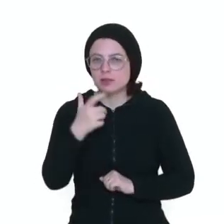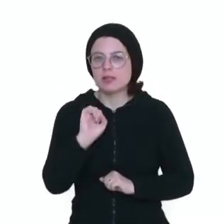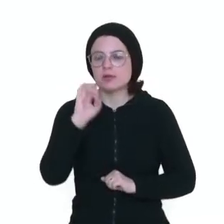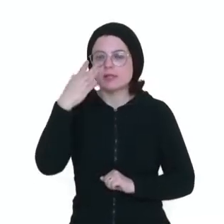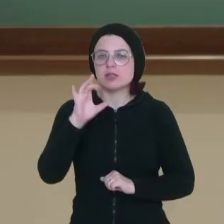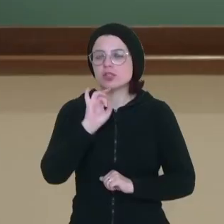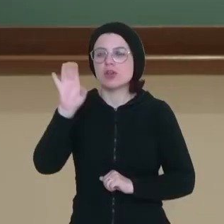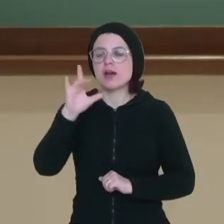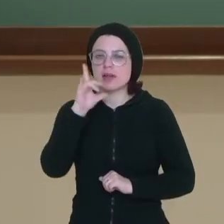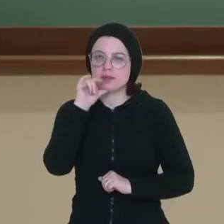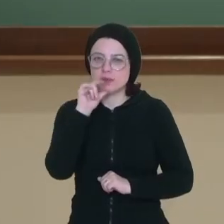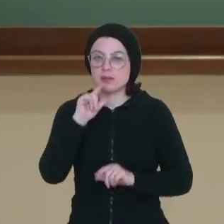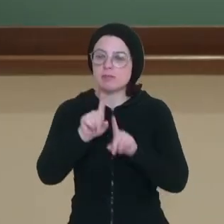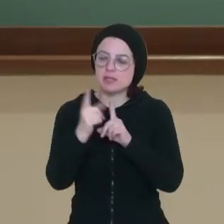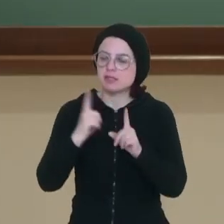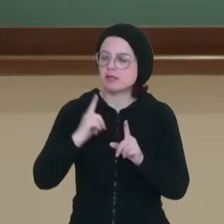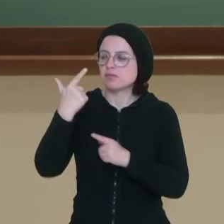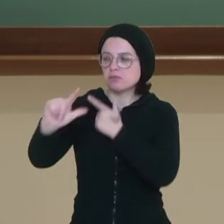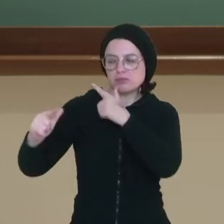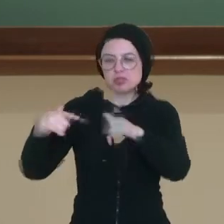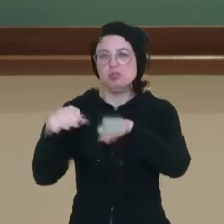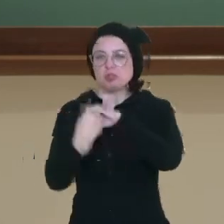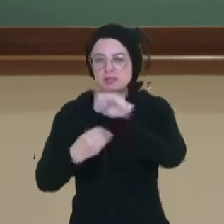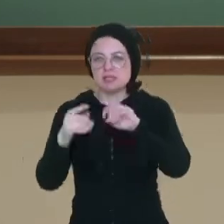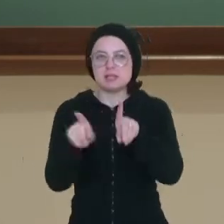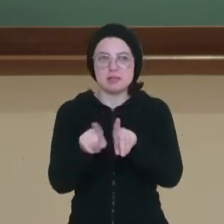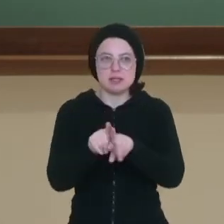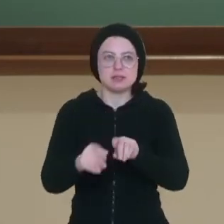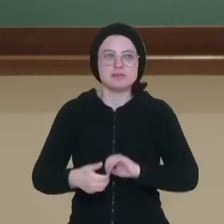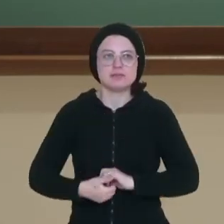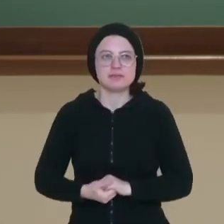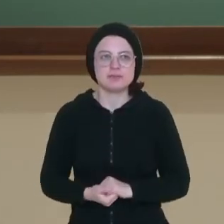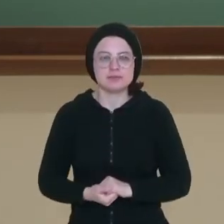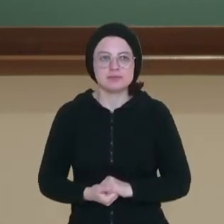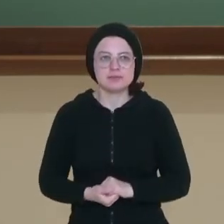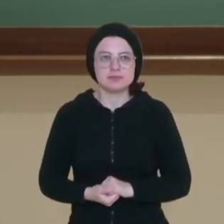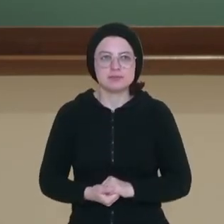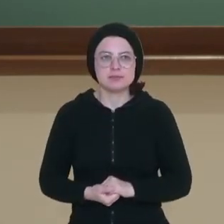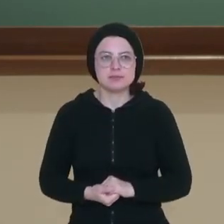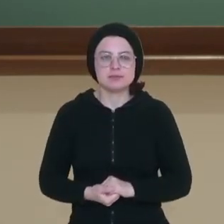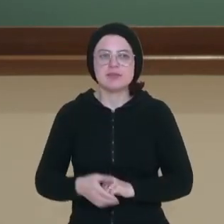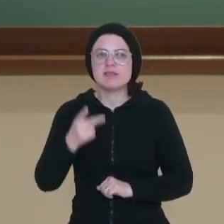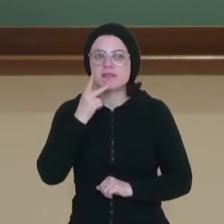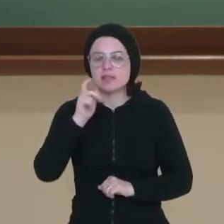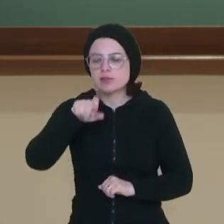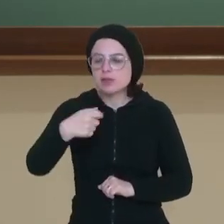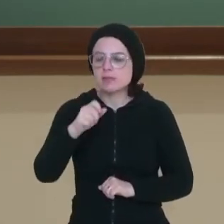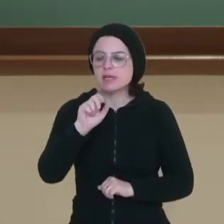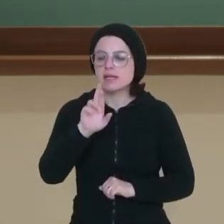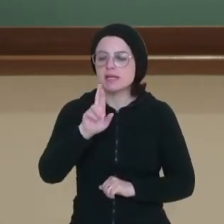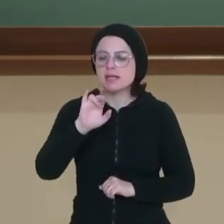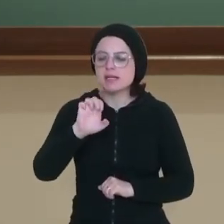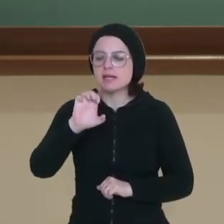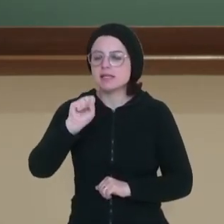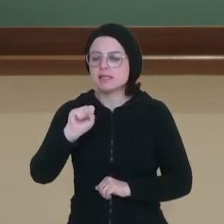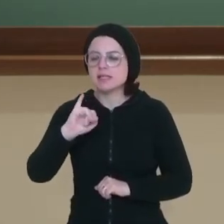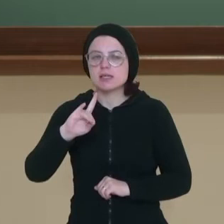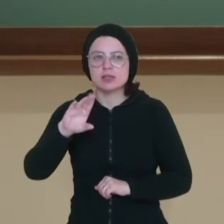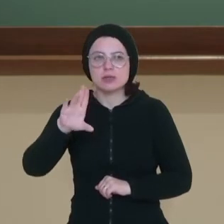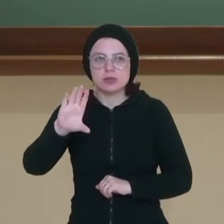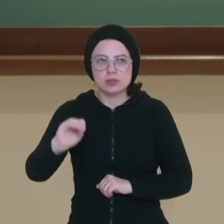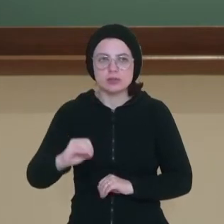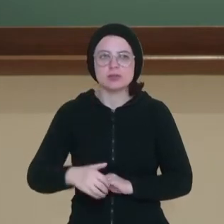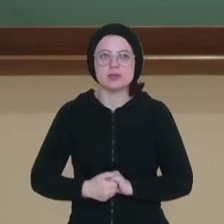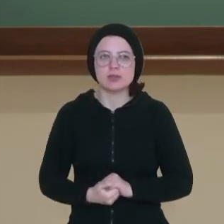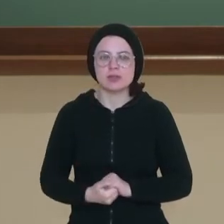água, mas com todas as outras substâncias. E agora vamos falar um pouquinho sobre os resíduos, né? Será que descartamos lixos,